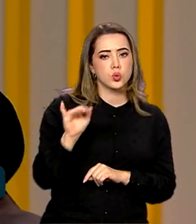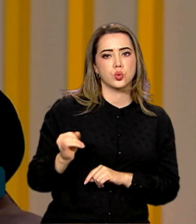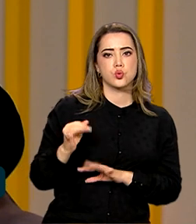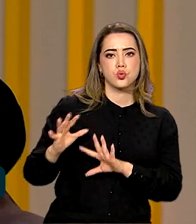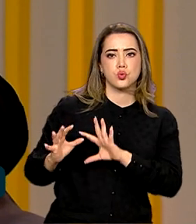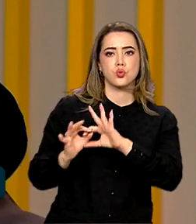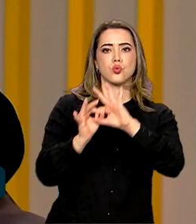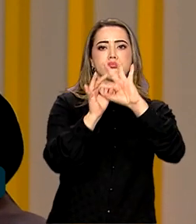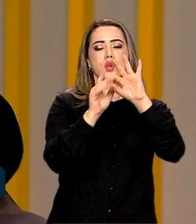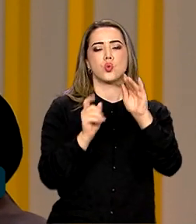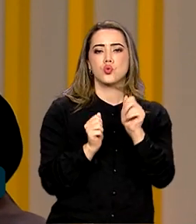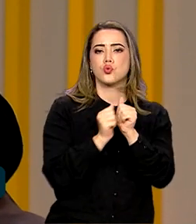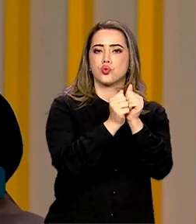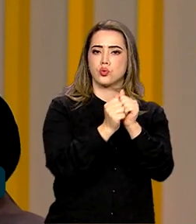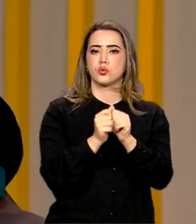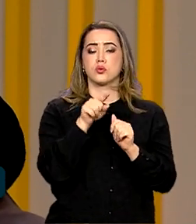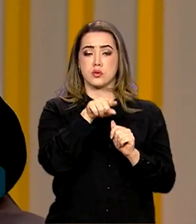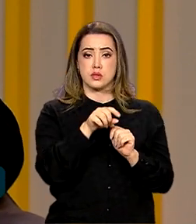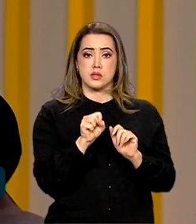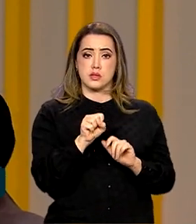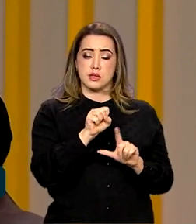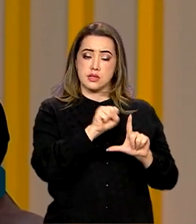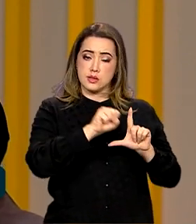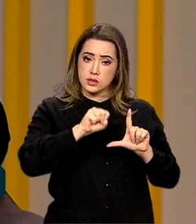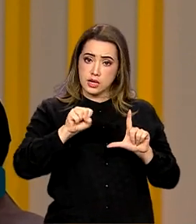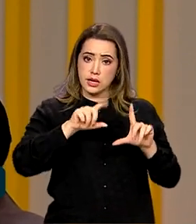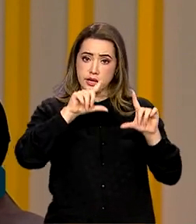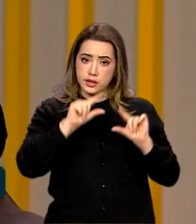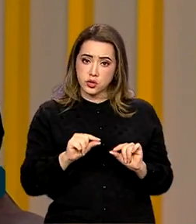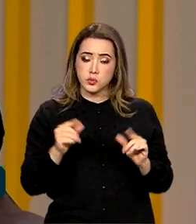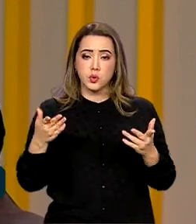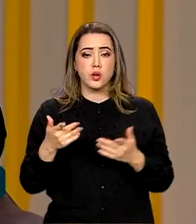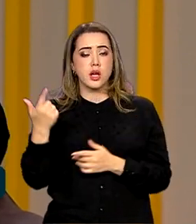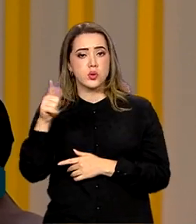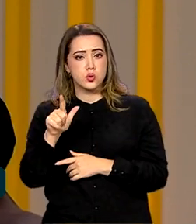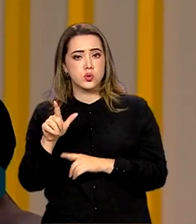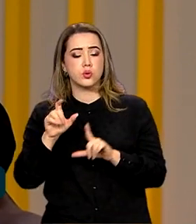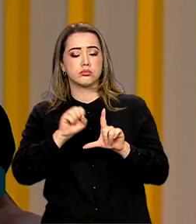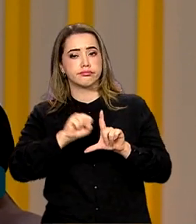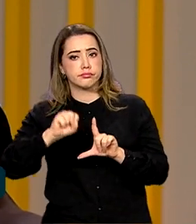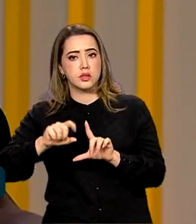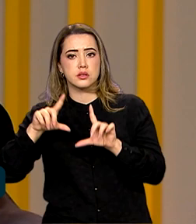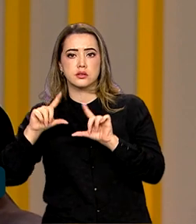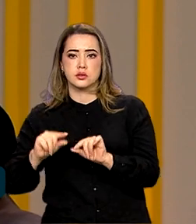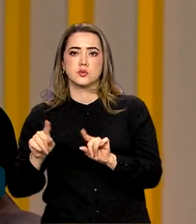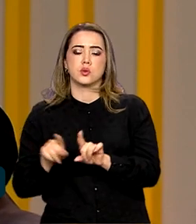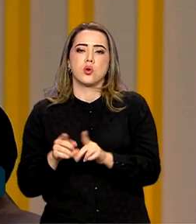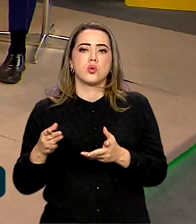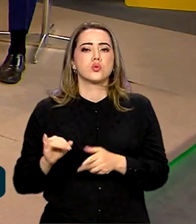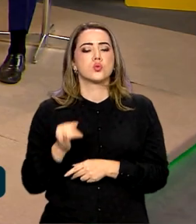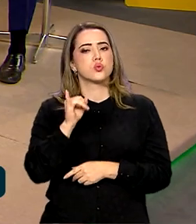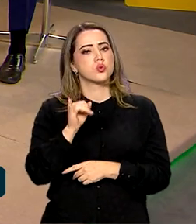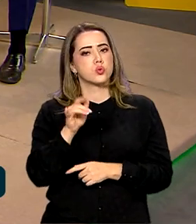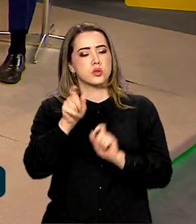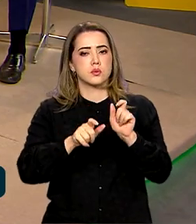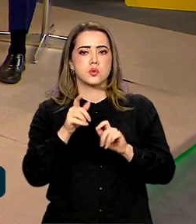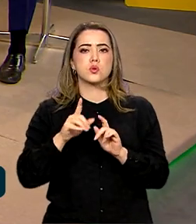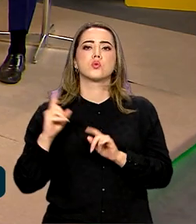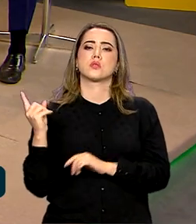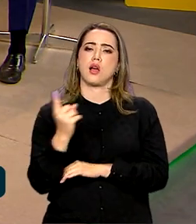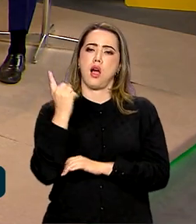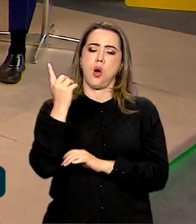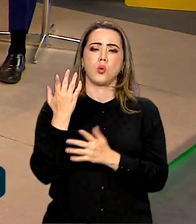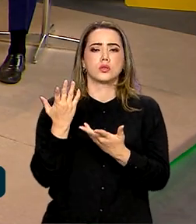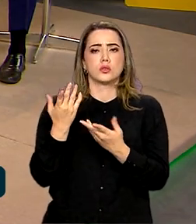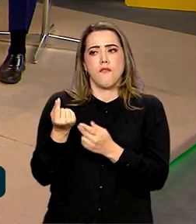reduzida, todas as demais caem. Hoje, a taxa de juros ao consumidor está muito alta. Então, se a gente iniciar uma